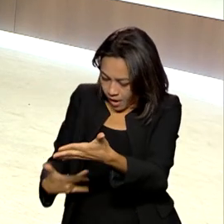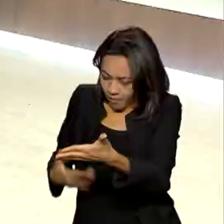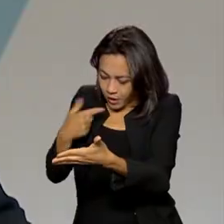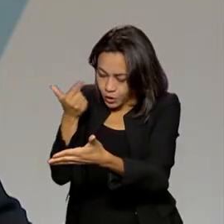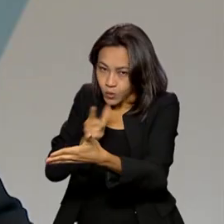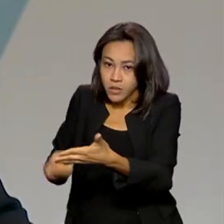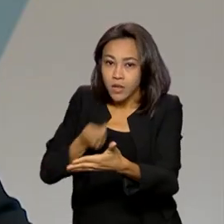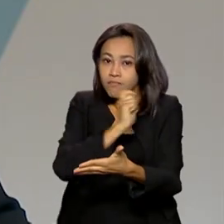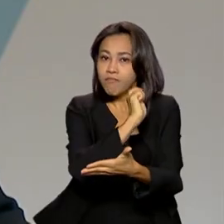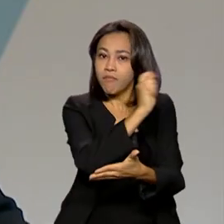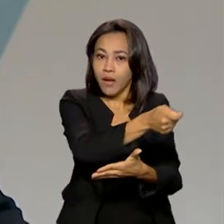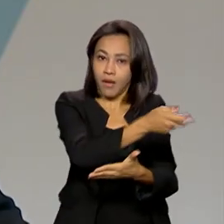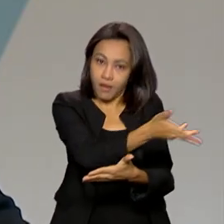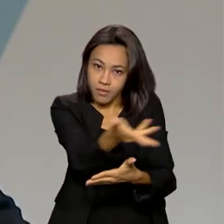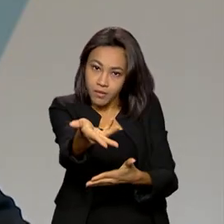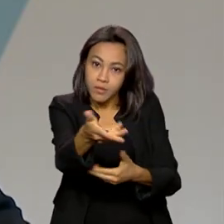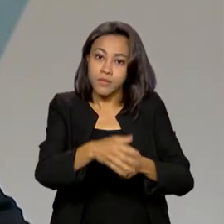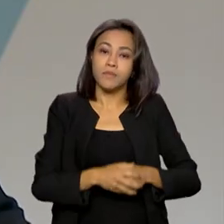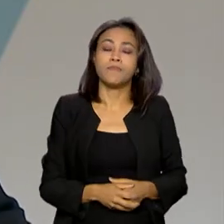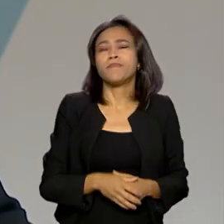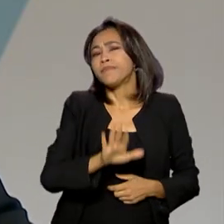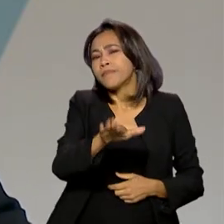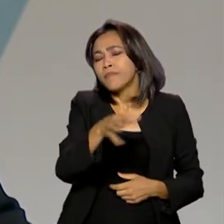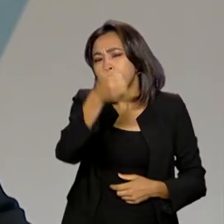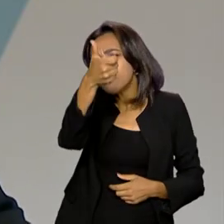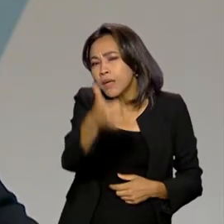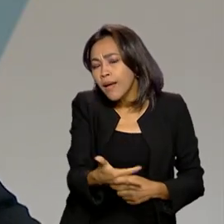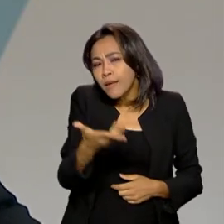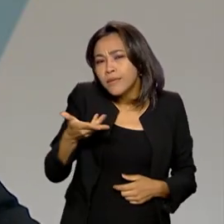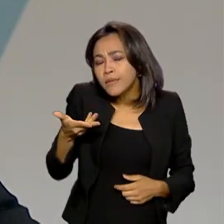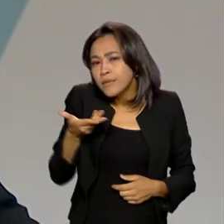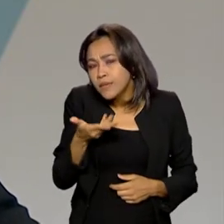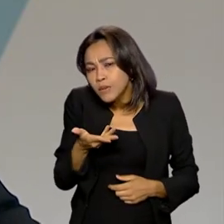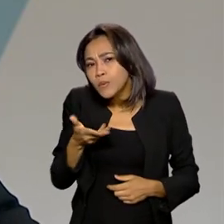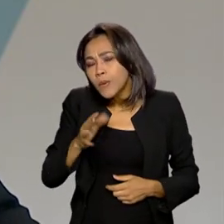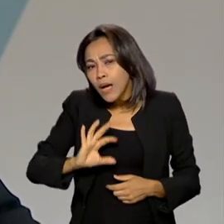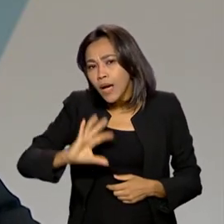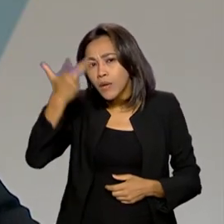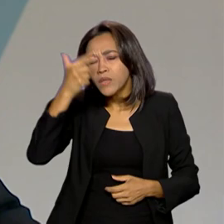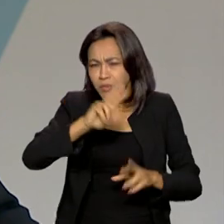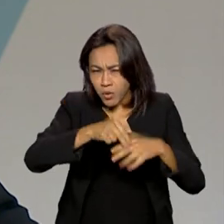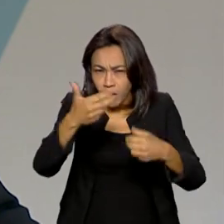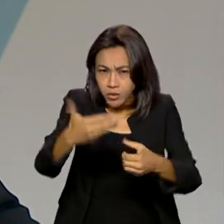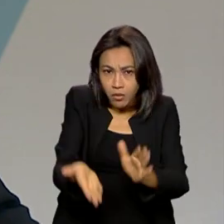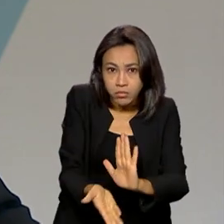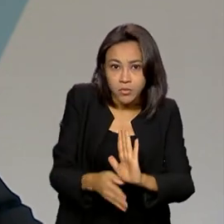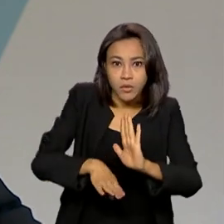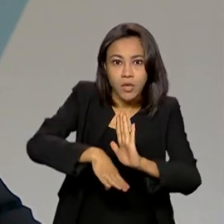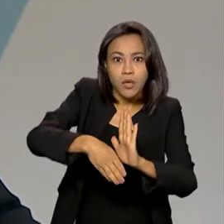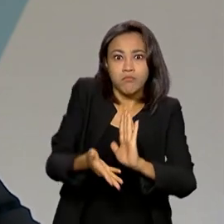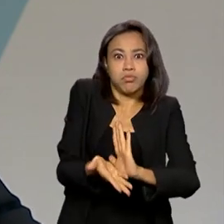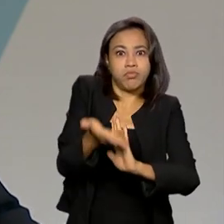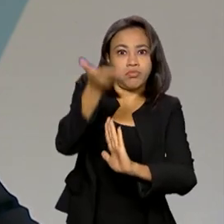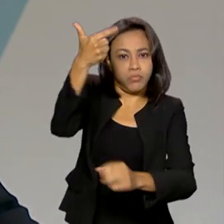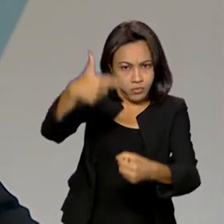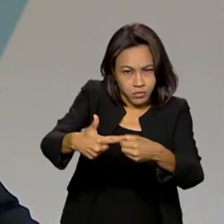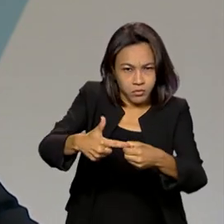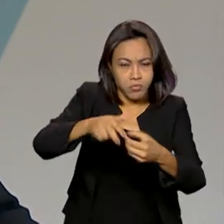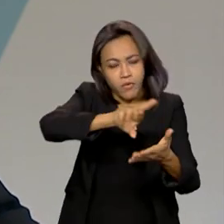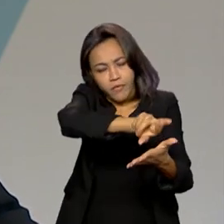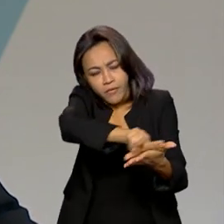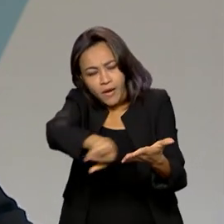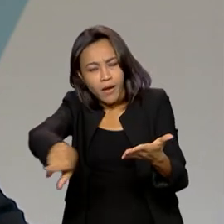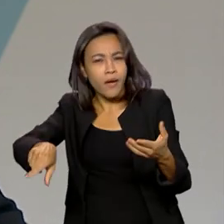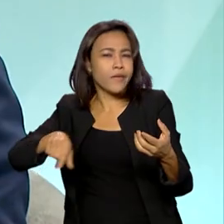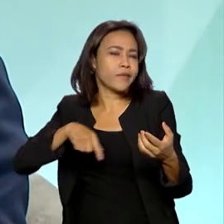pagamento. Agora é bom explicar que isso está ocorrendo por conta do aumento do preço dos combustíveis esse ano por uma série de fatores que